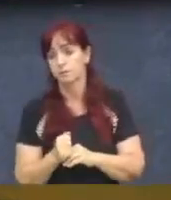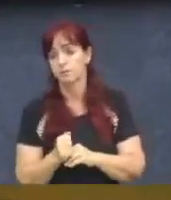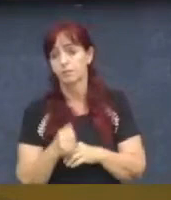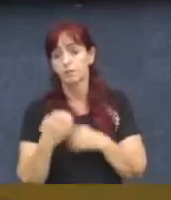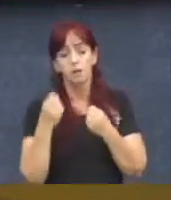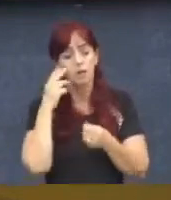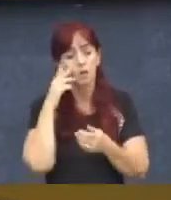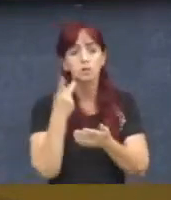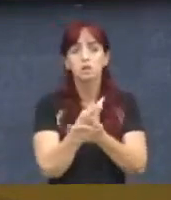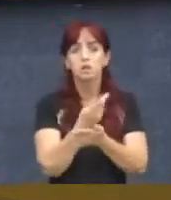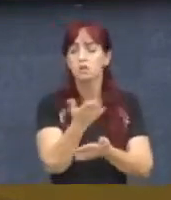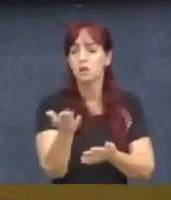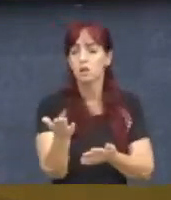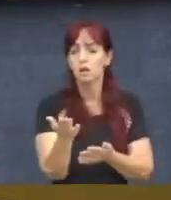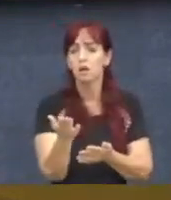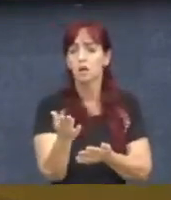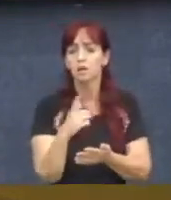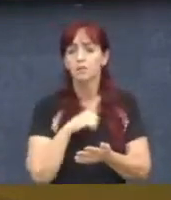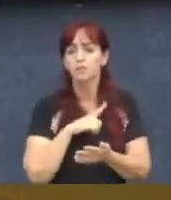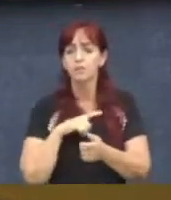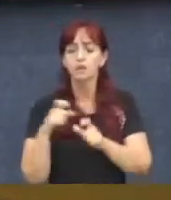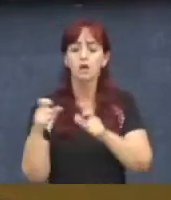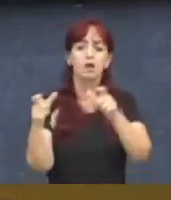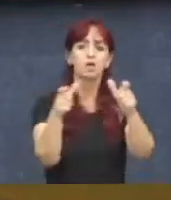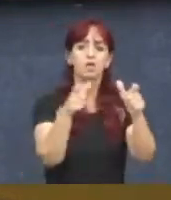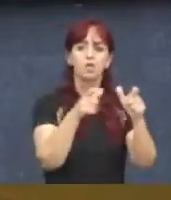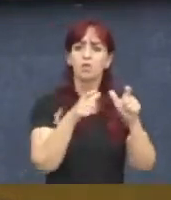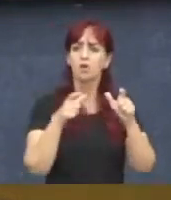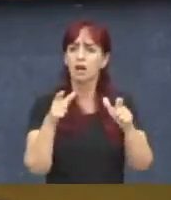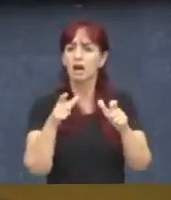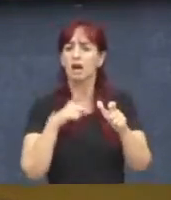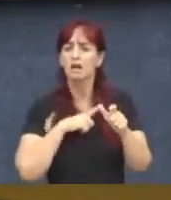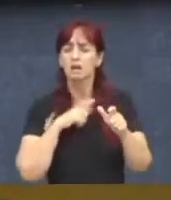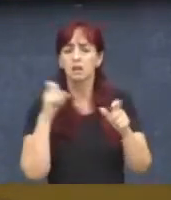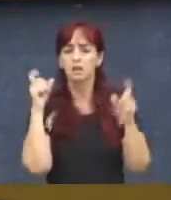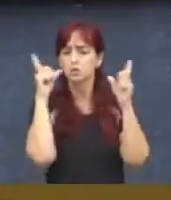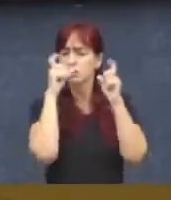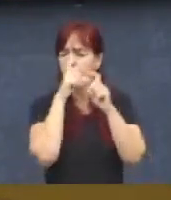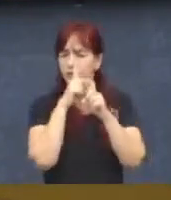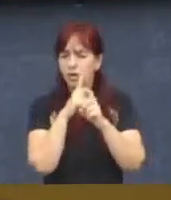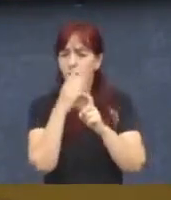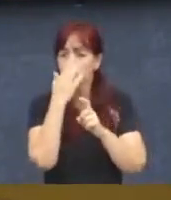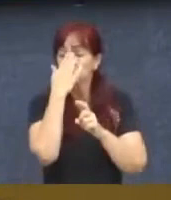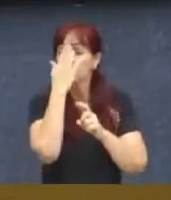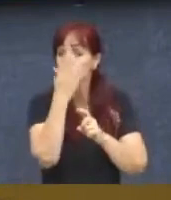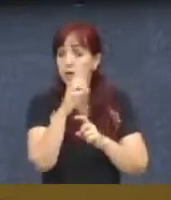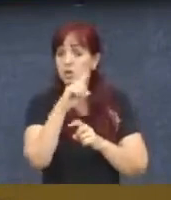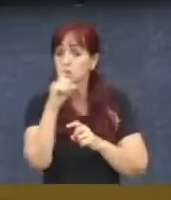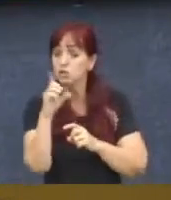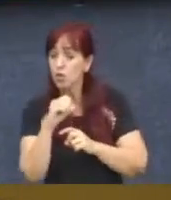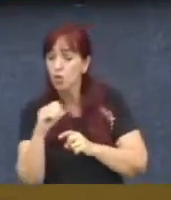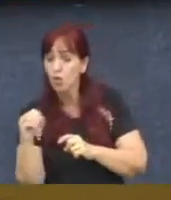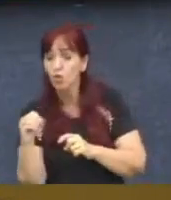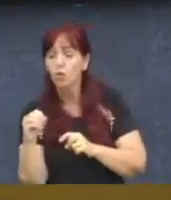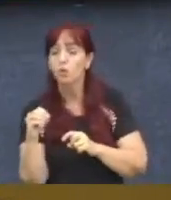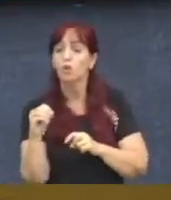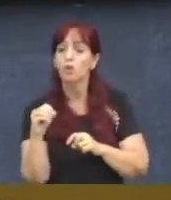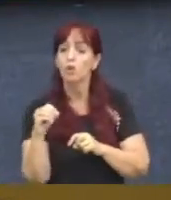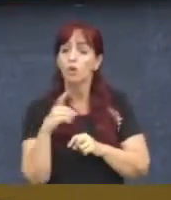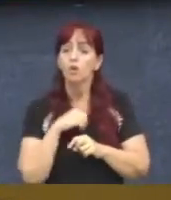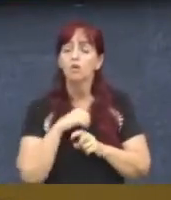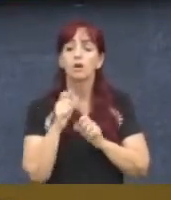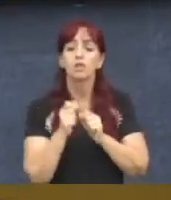enseada que está totalmente assoreada, que é ali em frente ao zoológico. Temos a enseada da BB, que também já tem uma